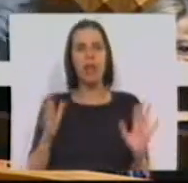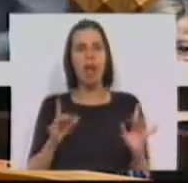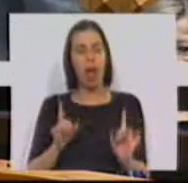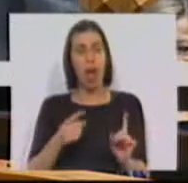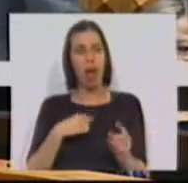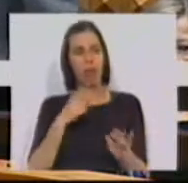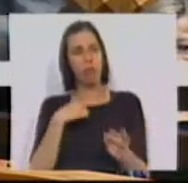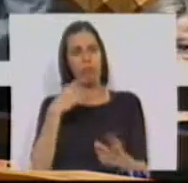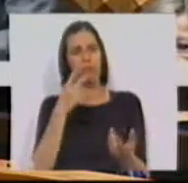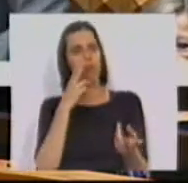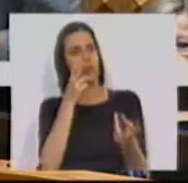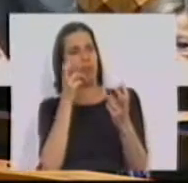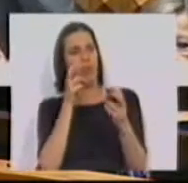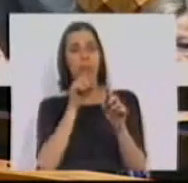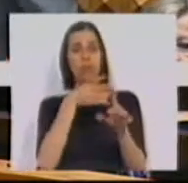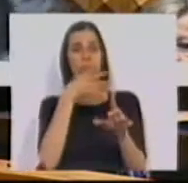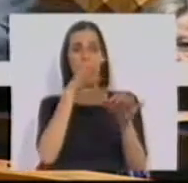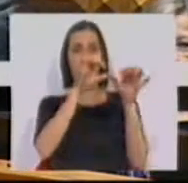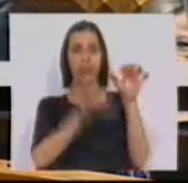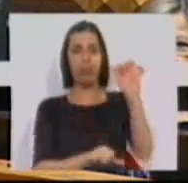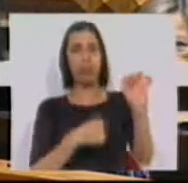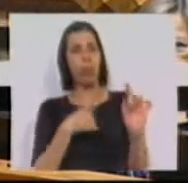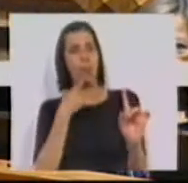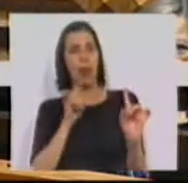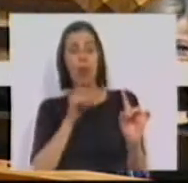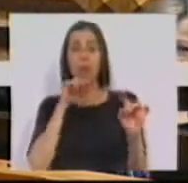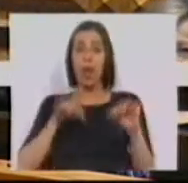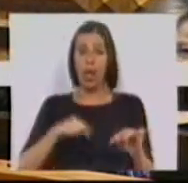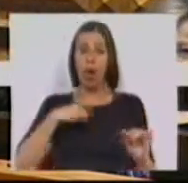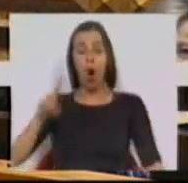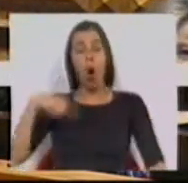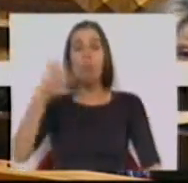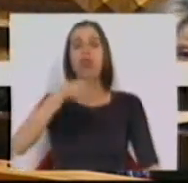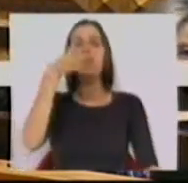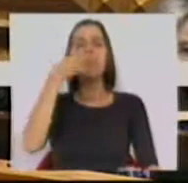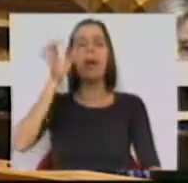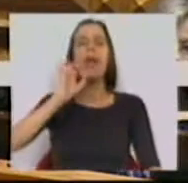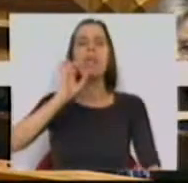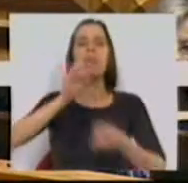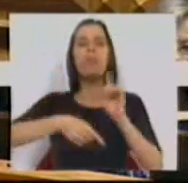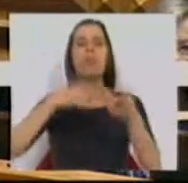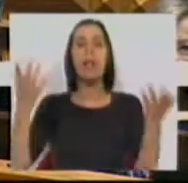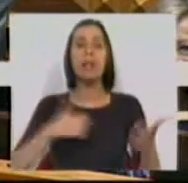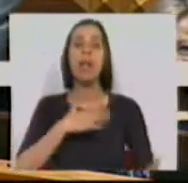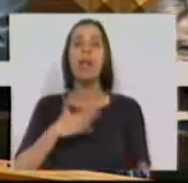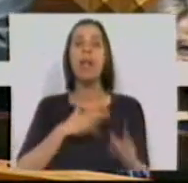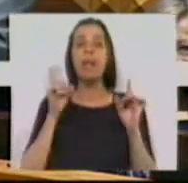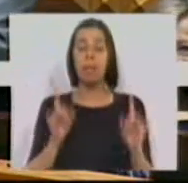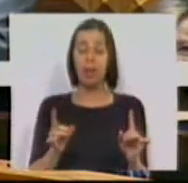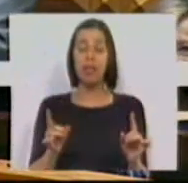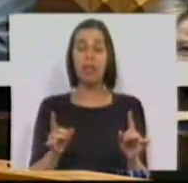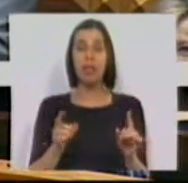É isso que eu retiro da sua interpretação. Eu podia estar aqui a explicar-lhe da importância para as empresas,